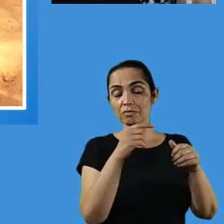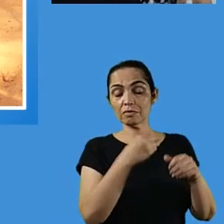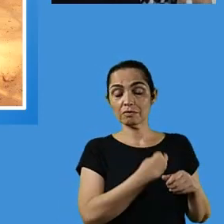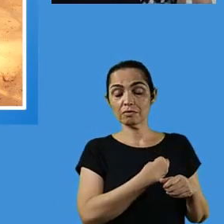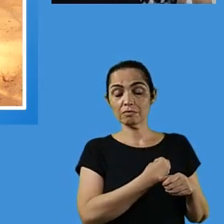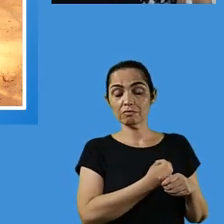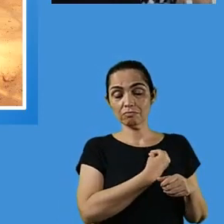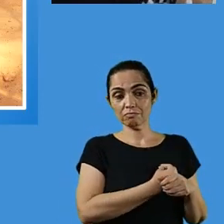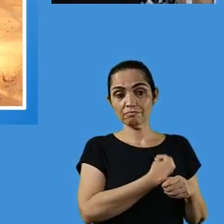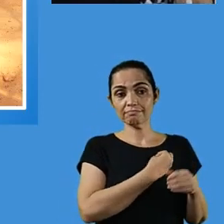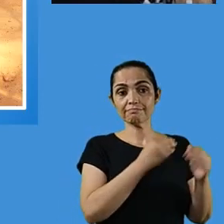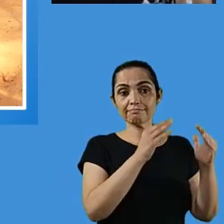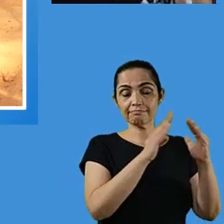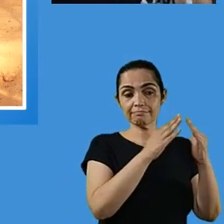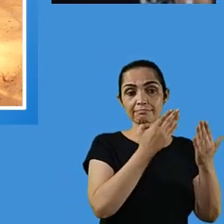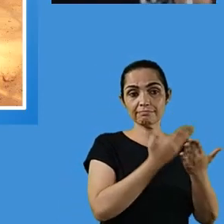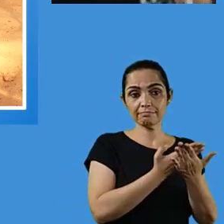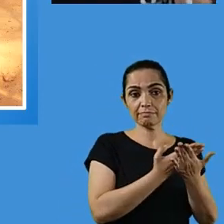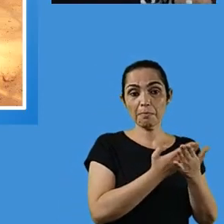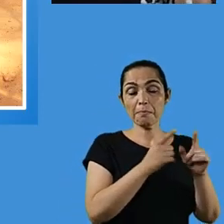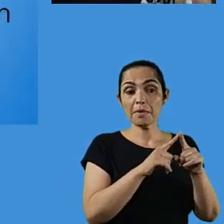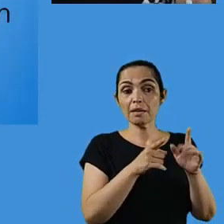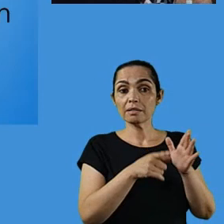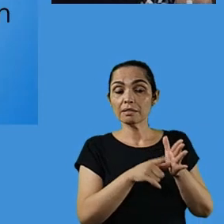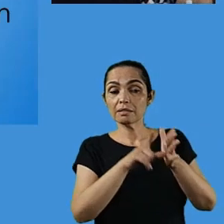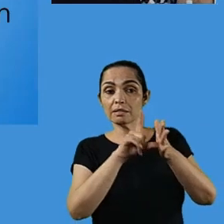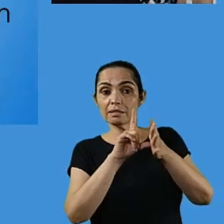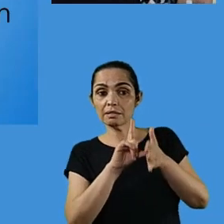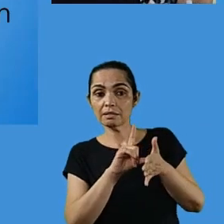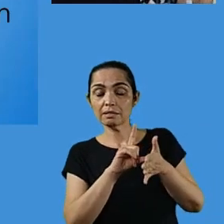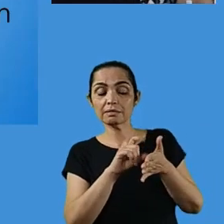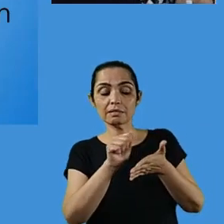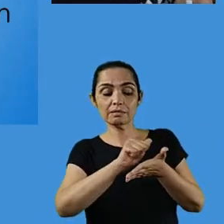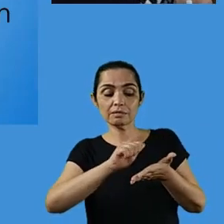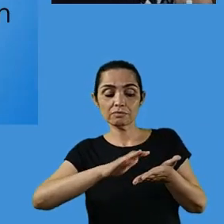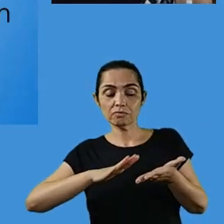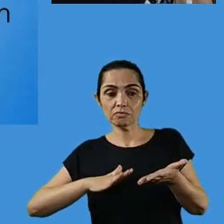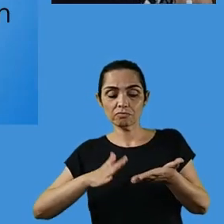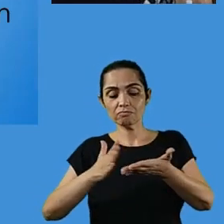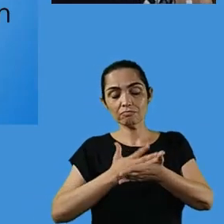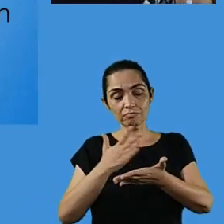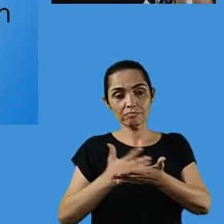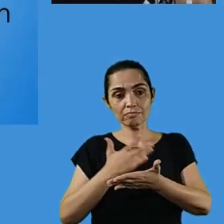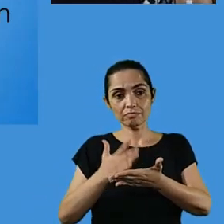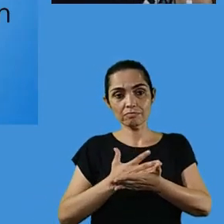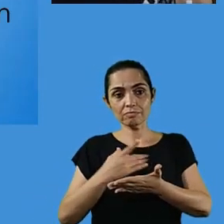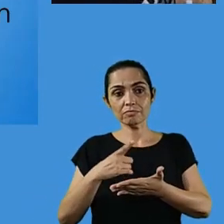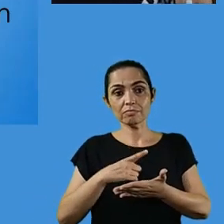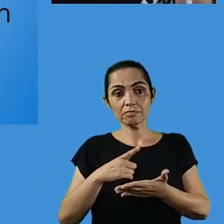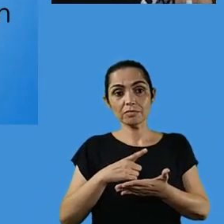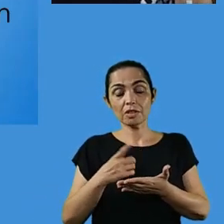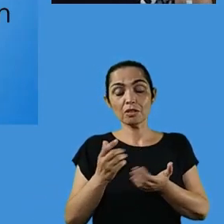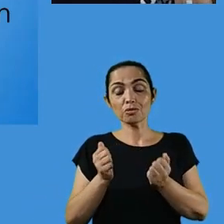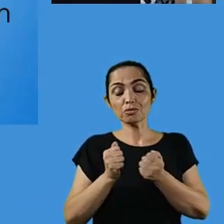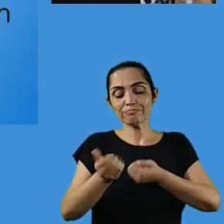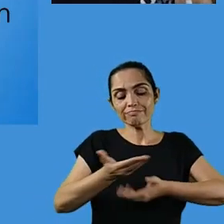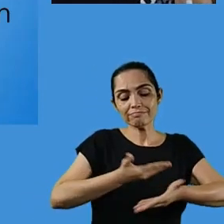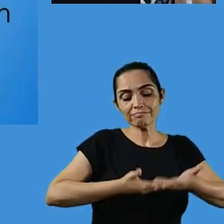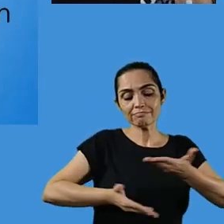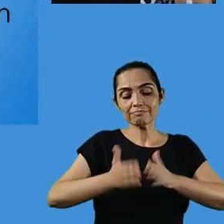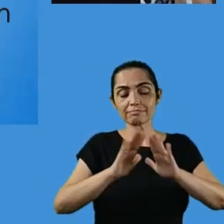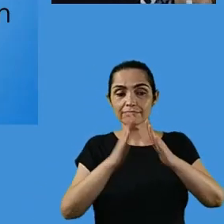já está posto. Os grupos 4 e 5, atividades curriculares domiciliares.